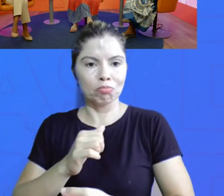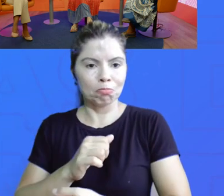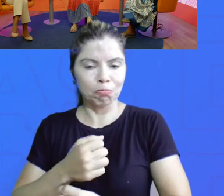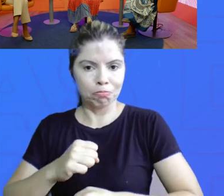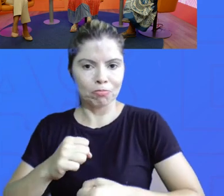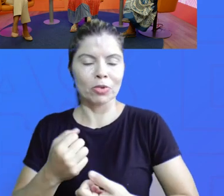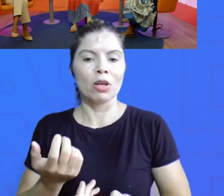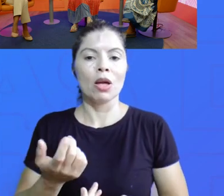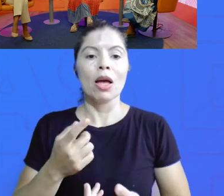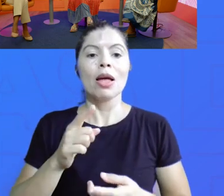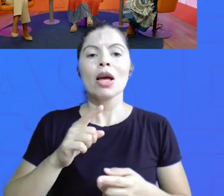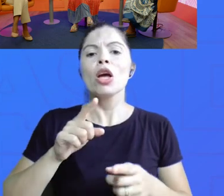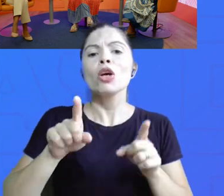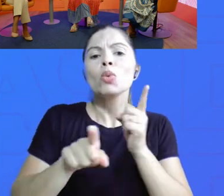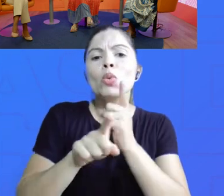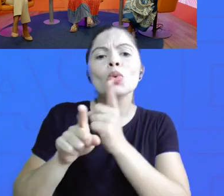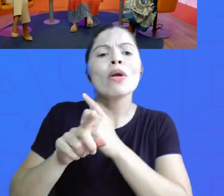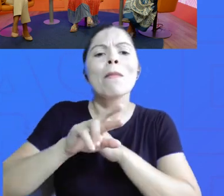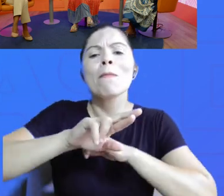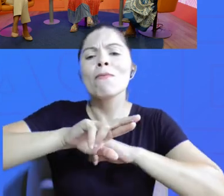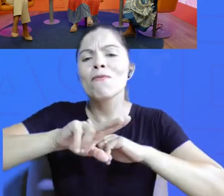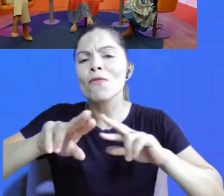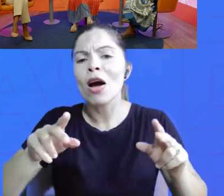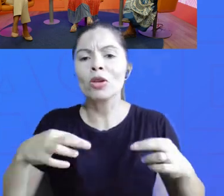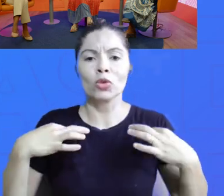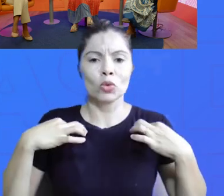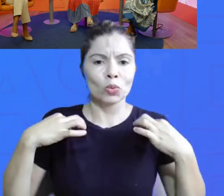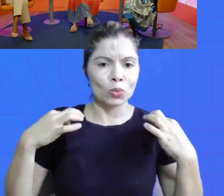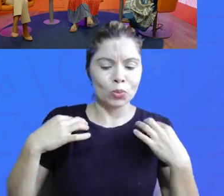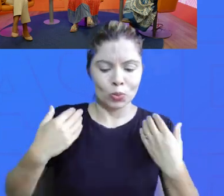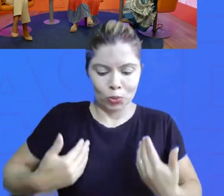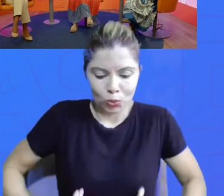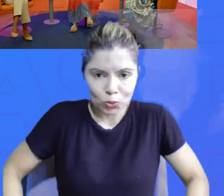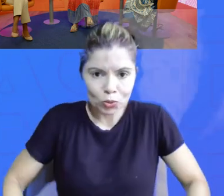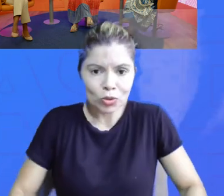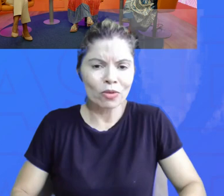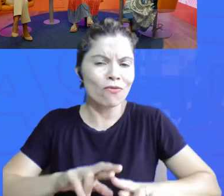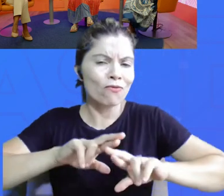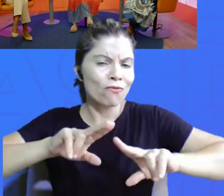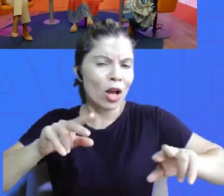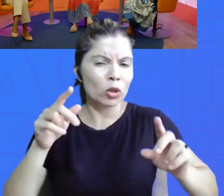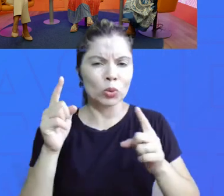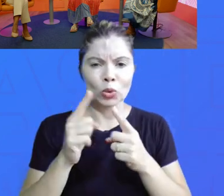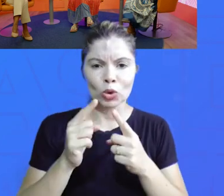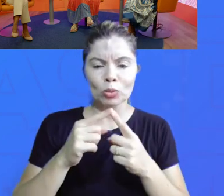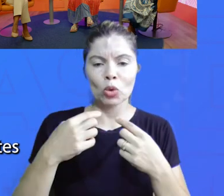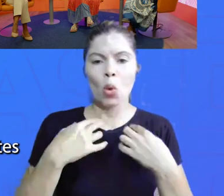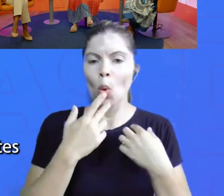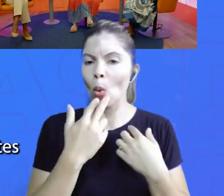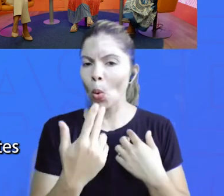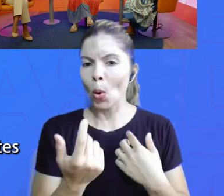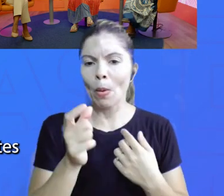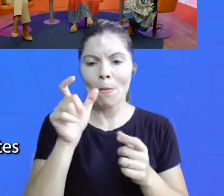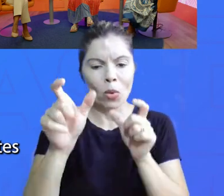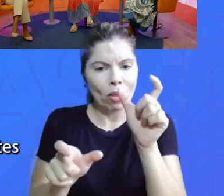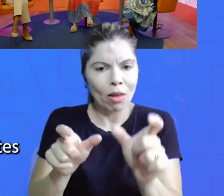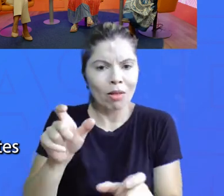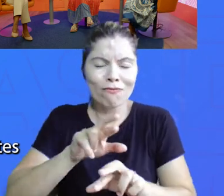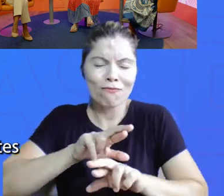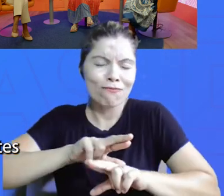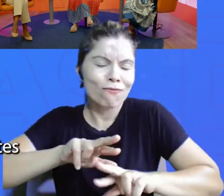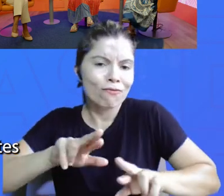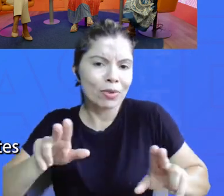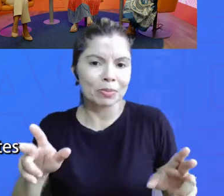cliente encontra mais de 200 vestidos para que ela possa provar vestidos de estilos diferentes, estampas diferentes,